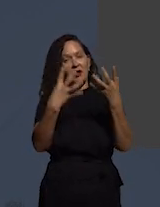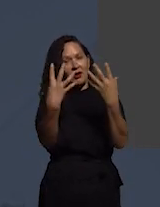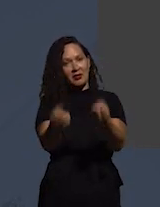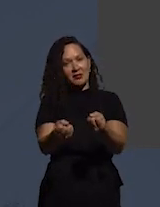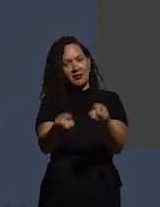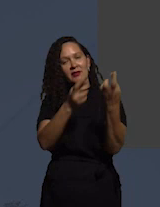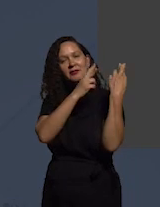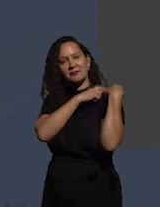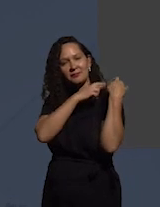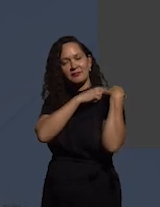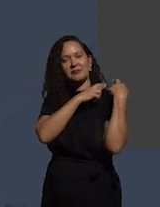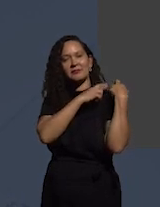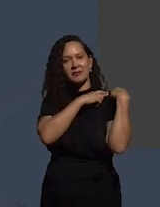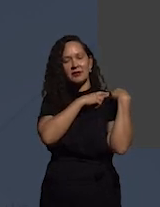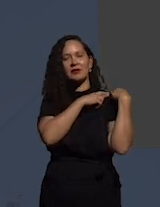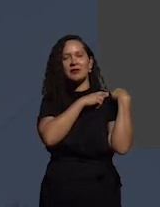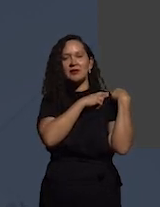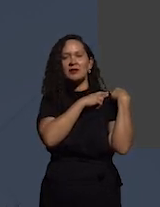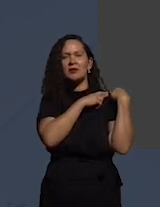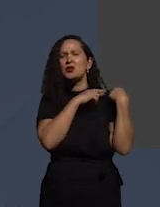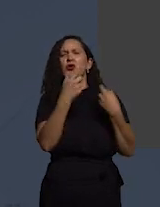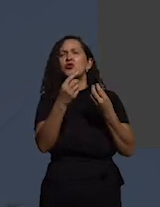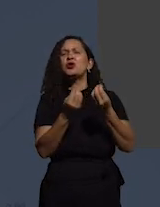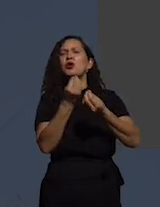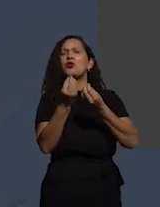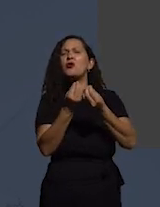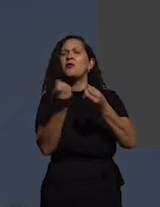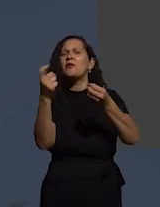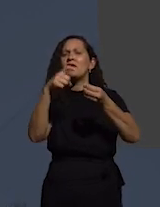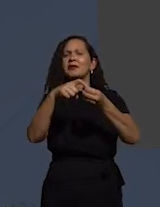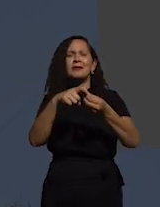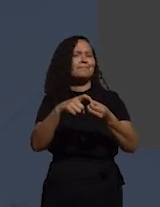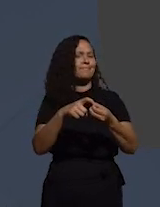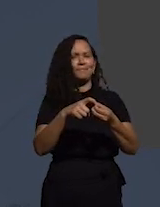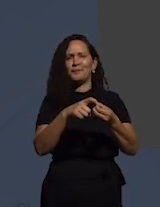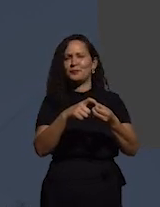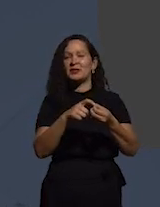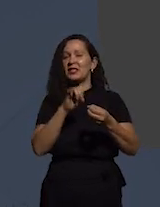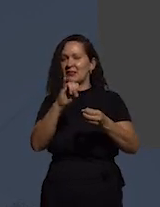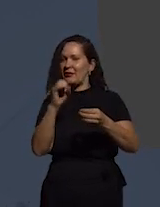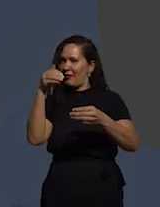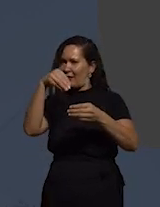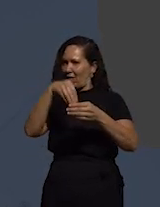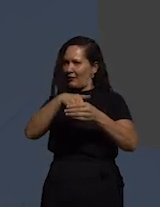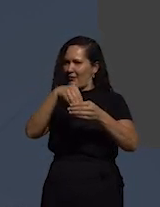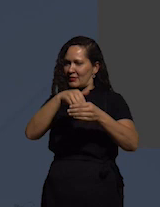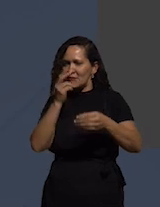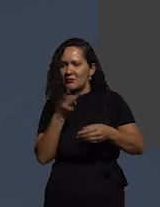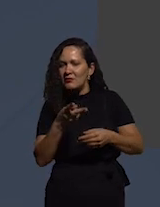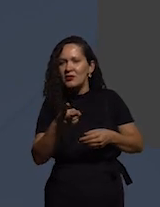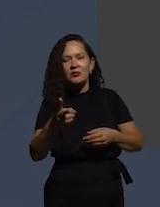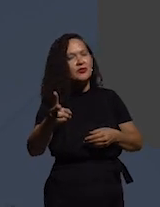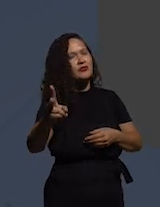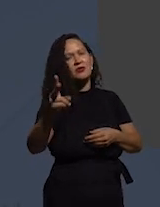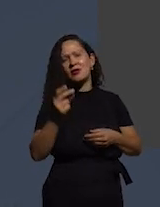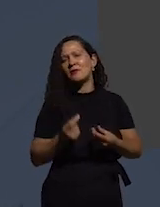responsabilidade e não tem jeito de voltar atrás uma vez que a eleição foi feita vai ficar para sempre